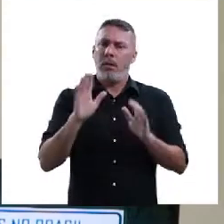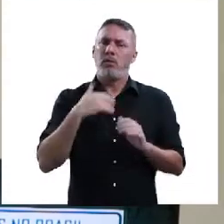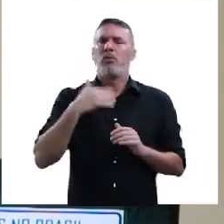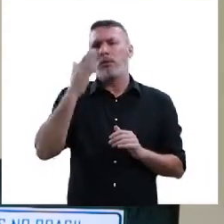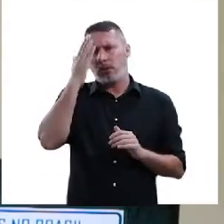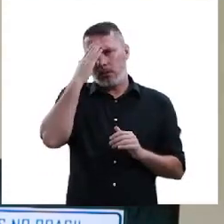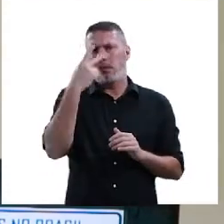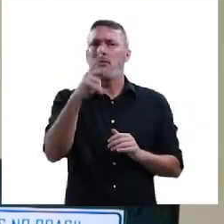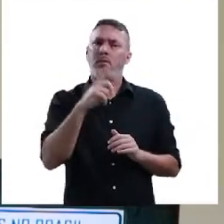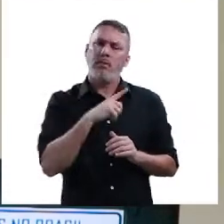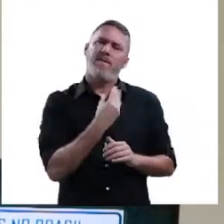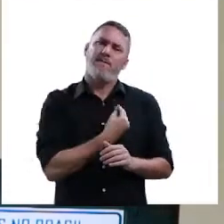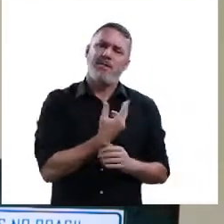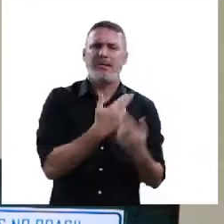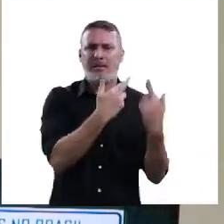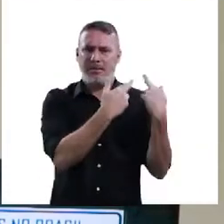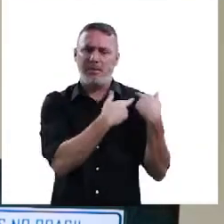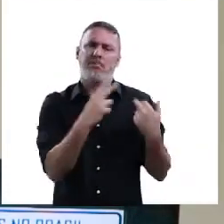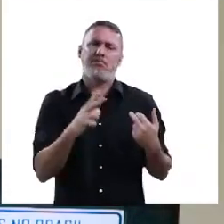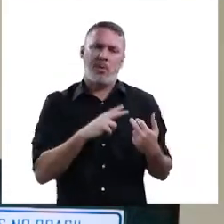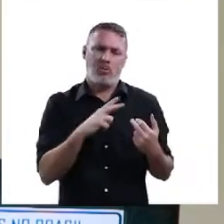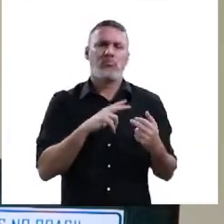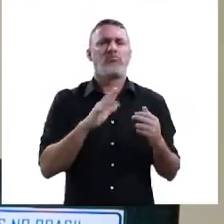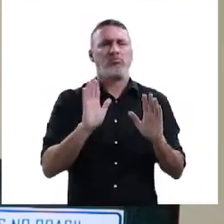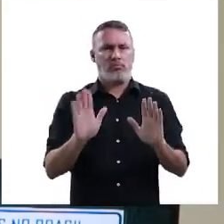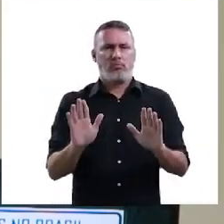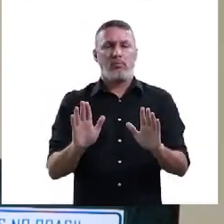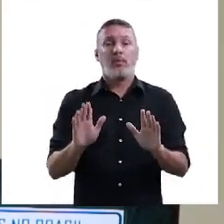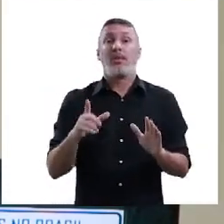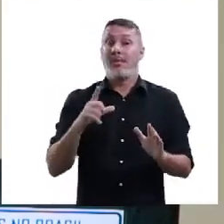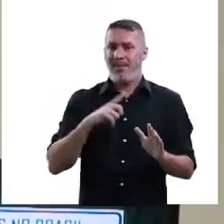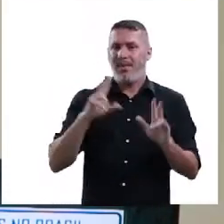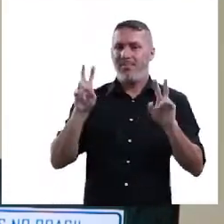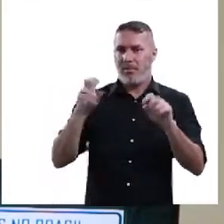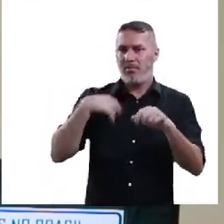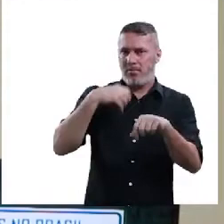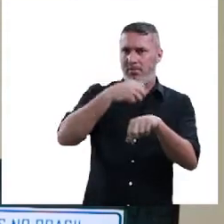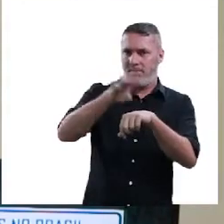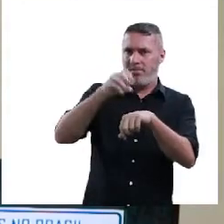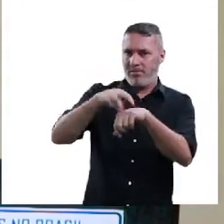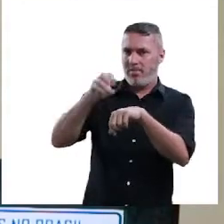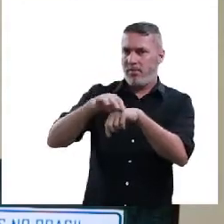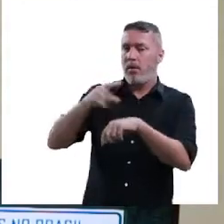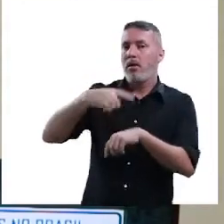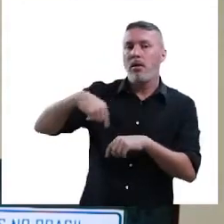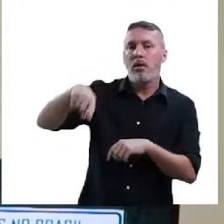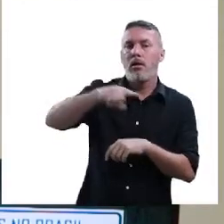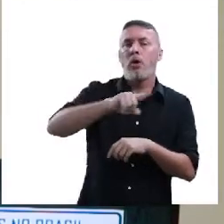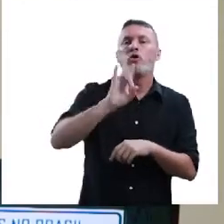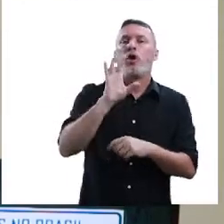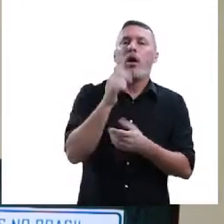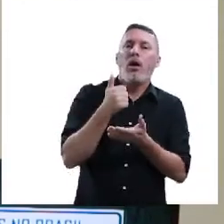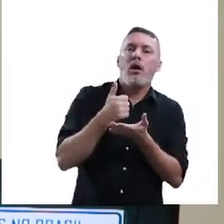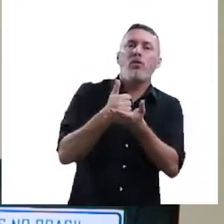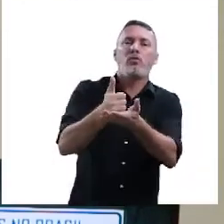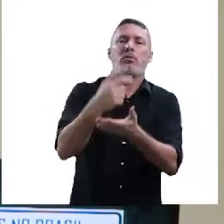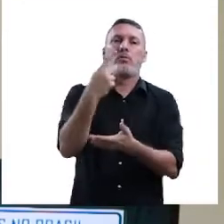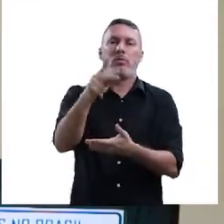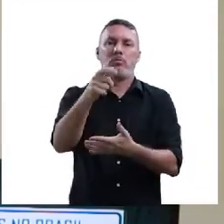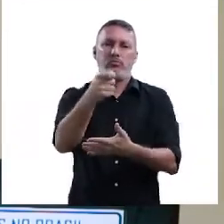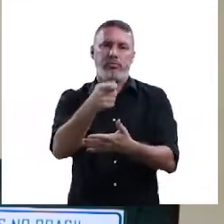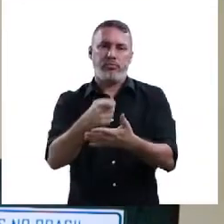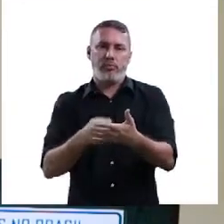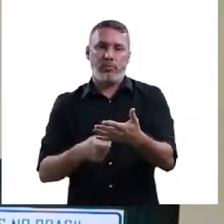eu sei que você possui as suas responsabilidades. Então, esses temas, essas ideias que eu vou tratar com vocês, é para auxiliar